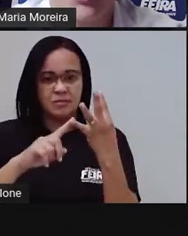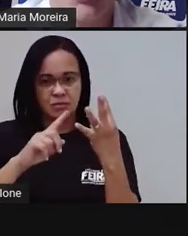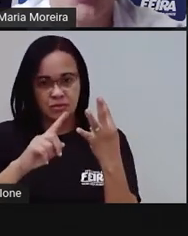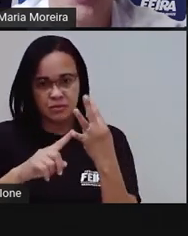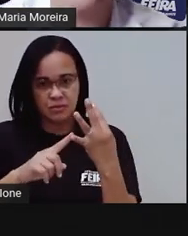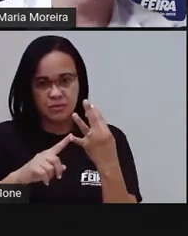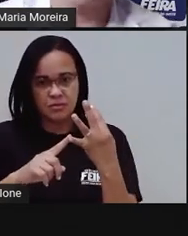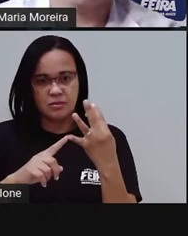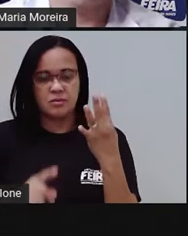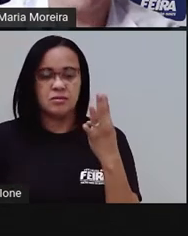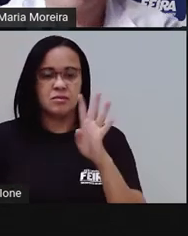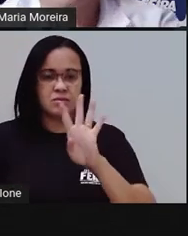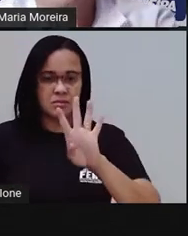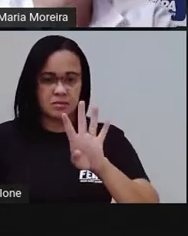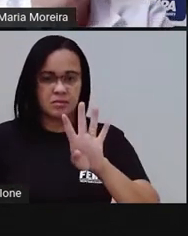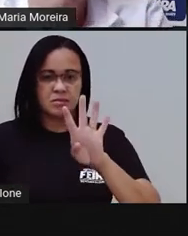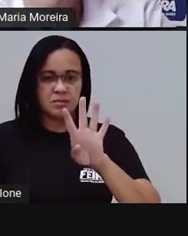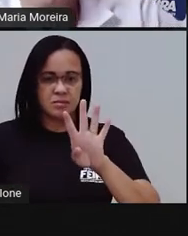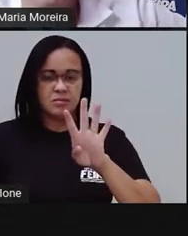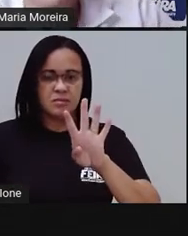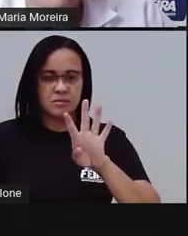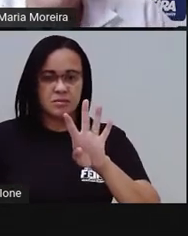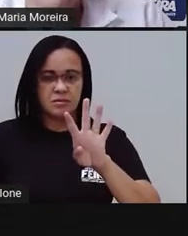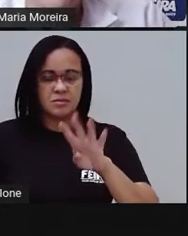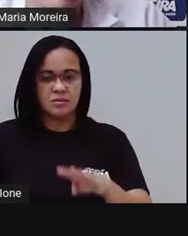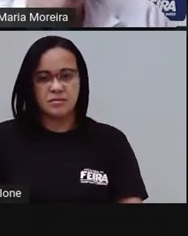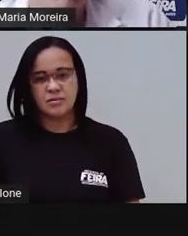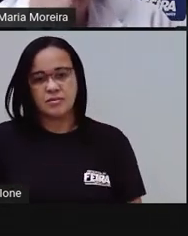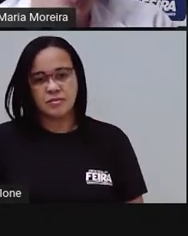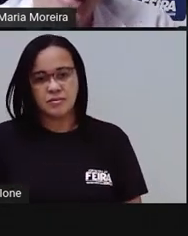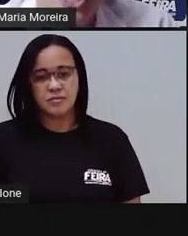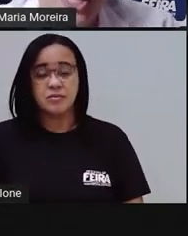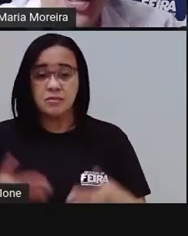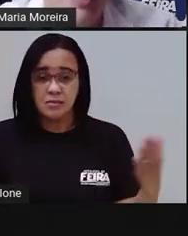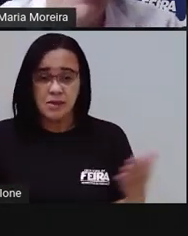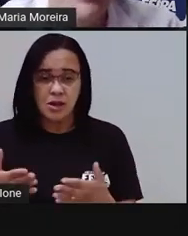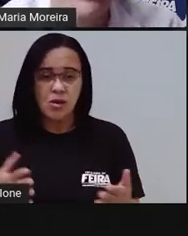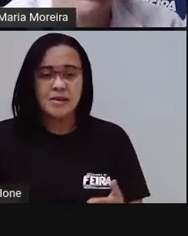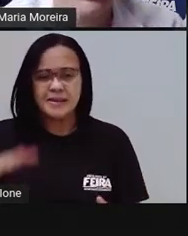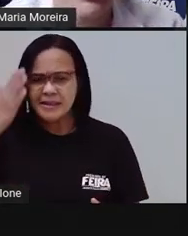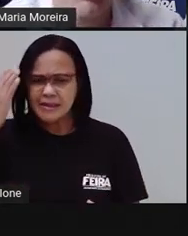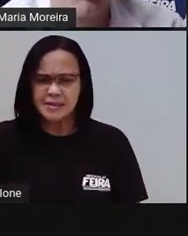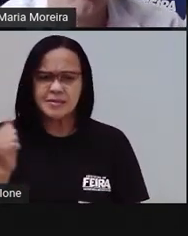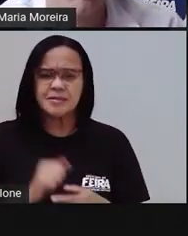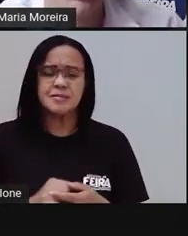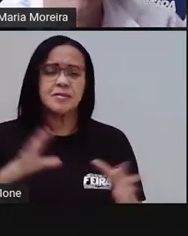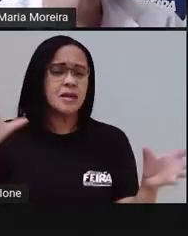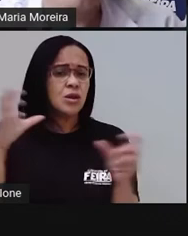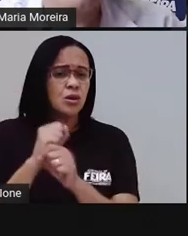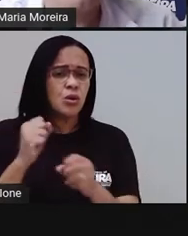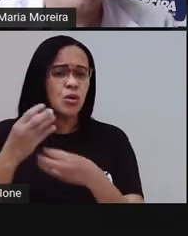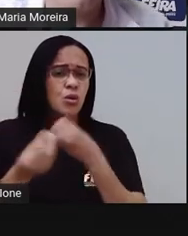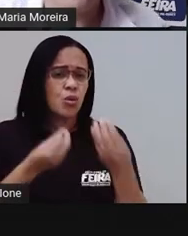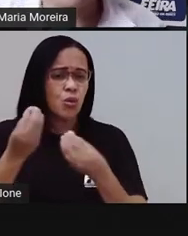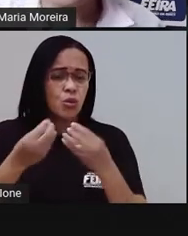quatro. Quatro, né? Bom, vamos descobrir, complete e represente aí com uma